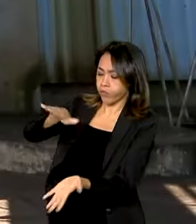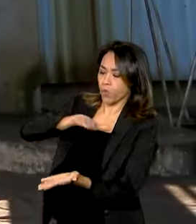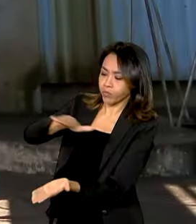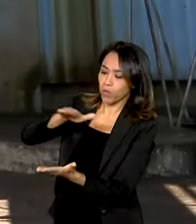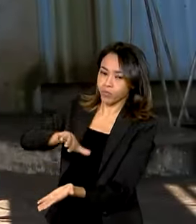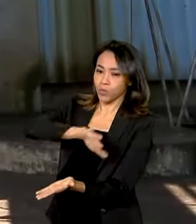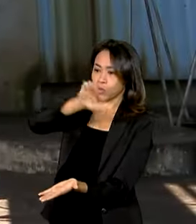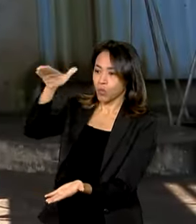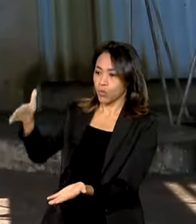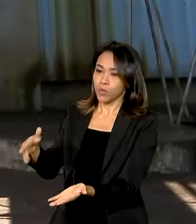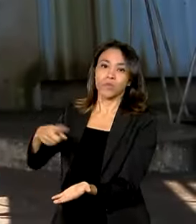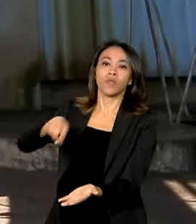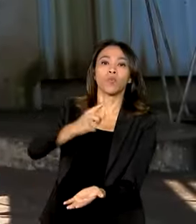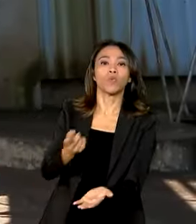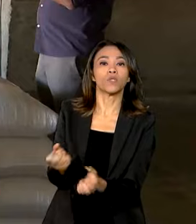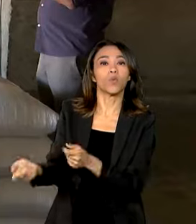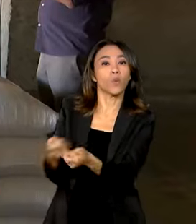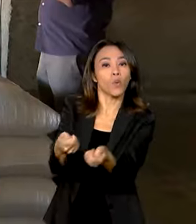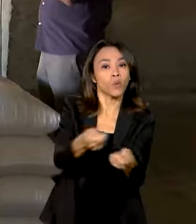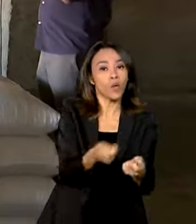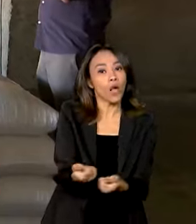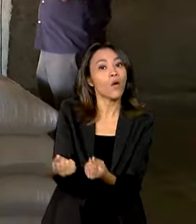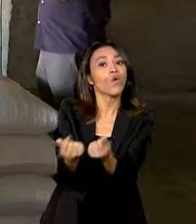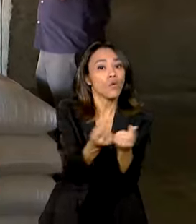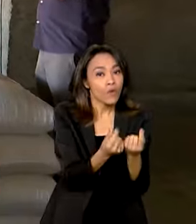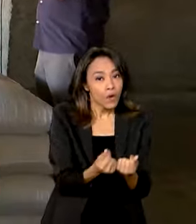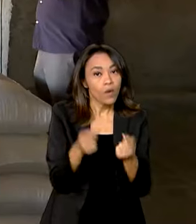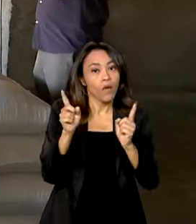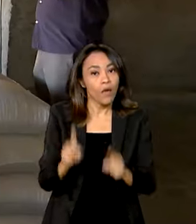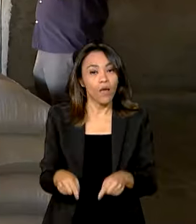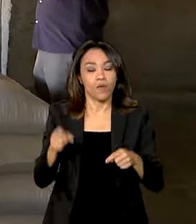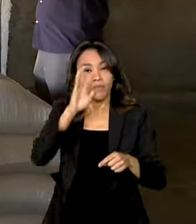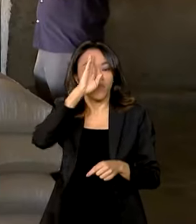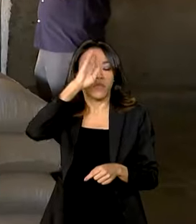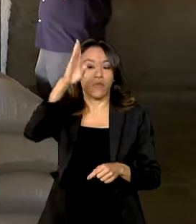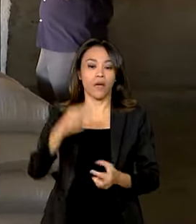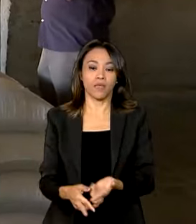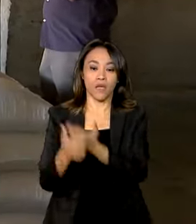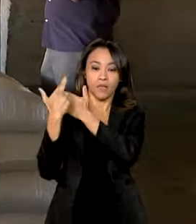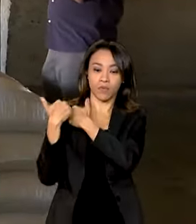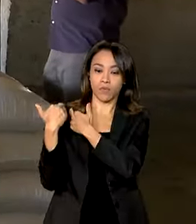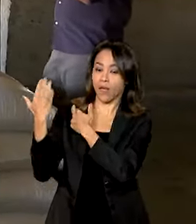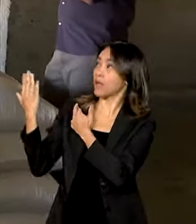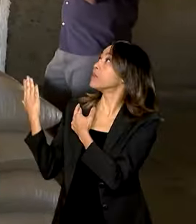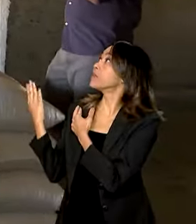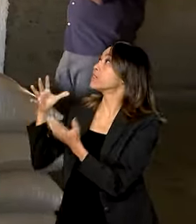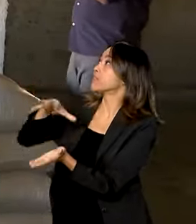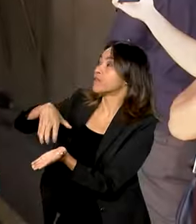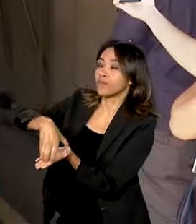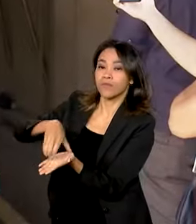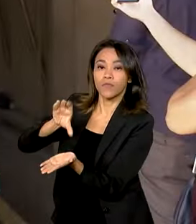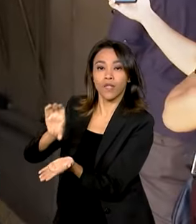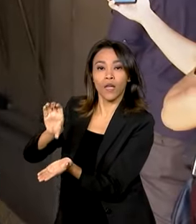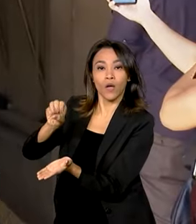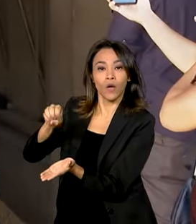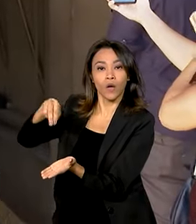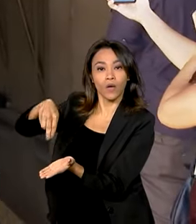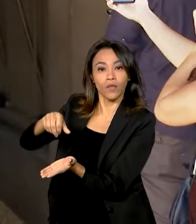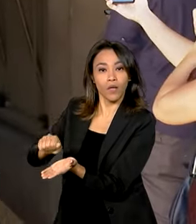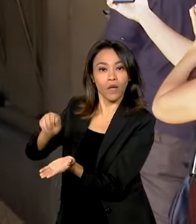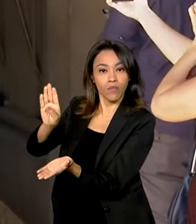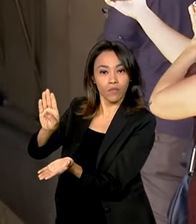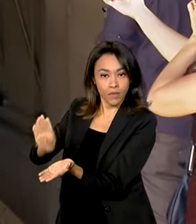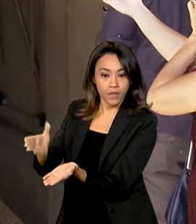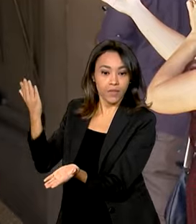de preços de produtos agrícolas. Essa é uma das principais funções da Companhia Nacional de Abastecimento, a